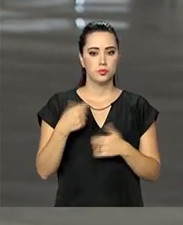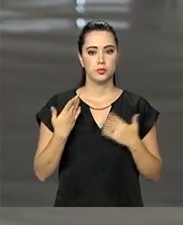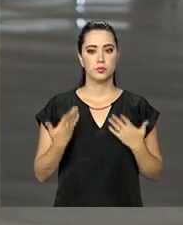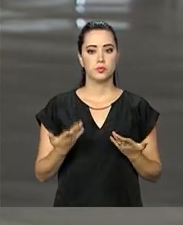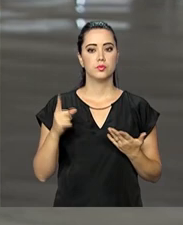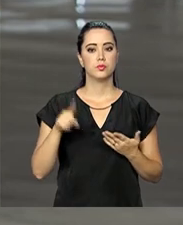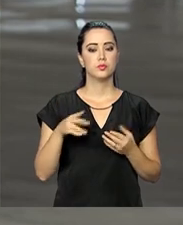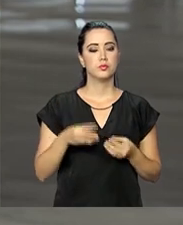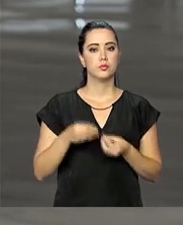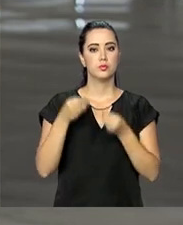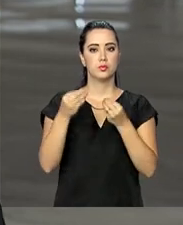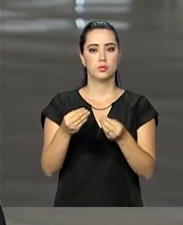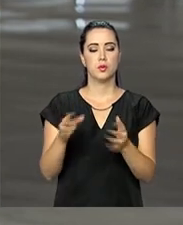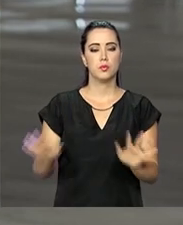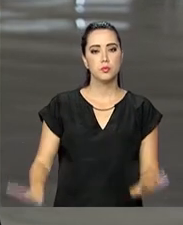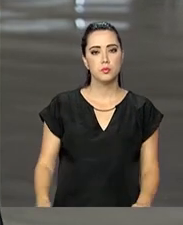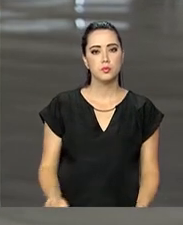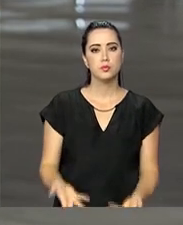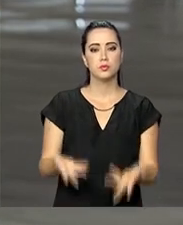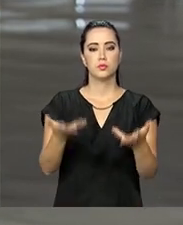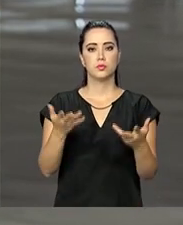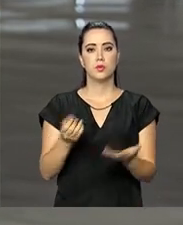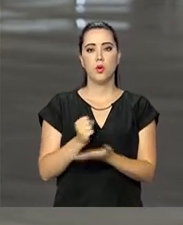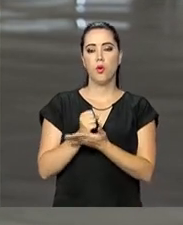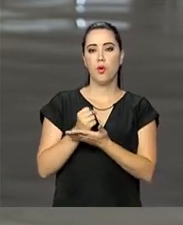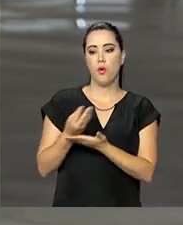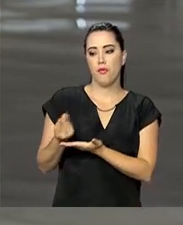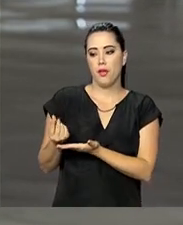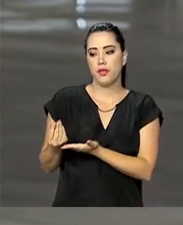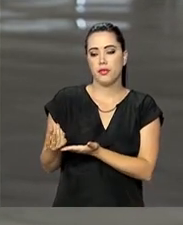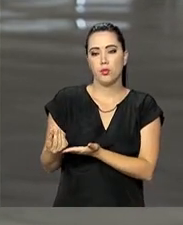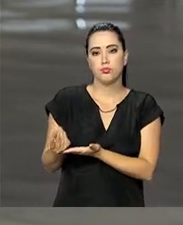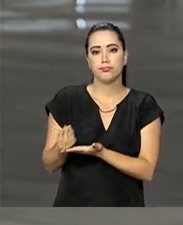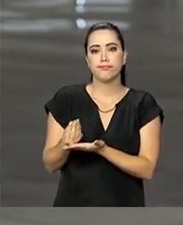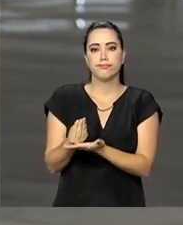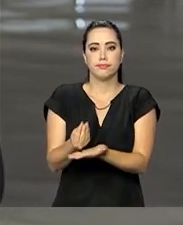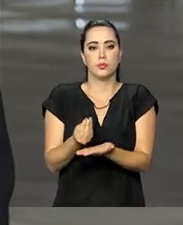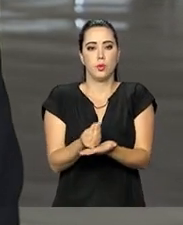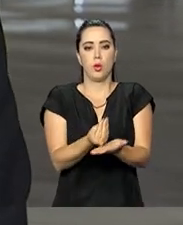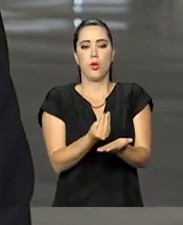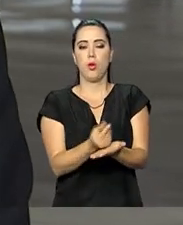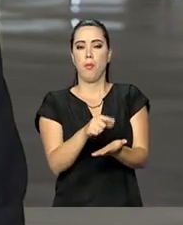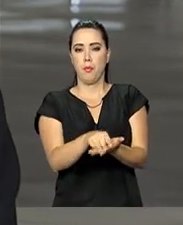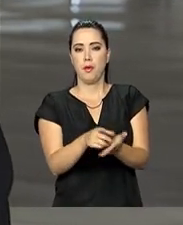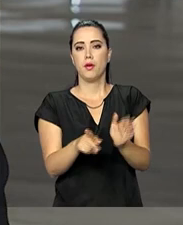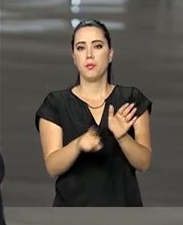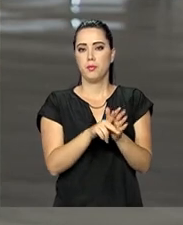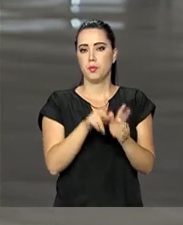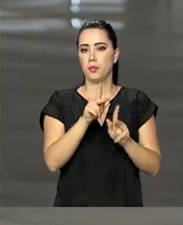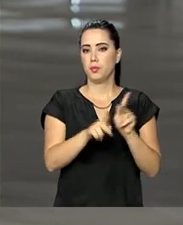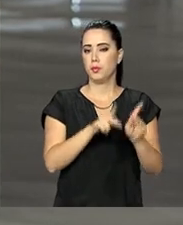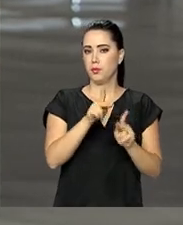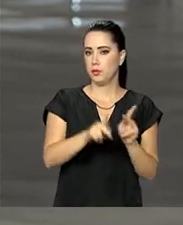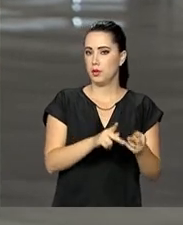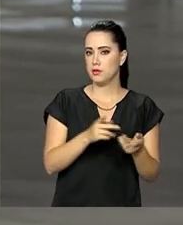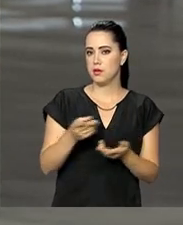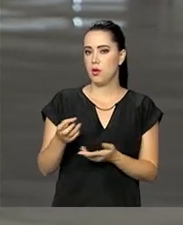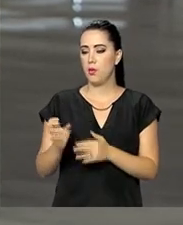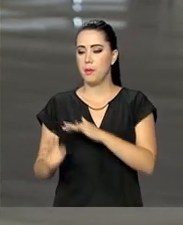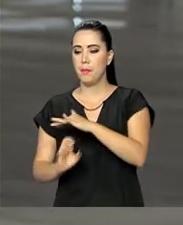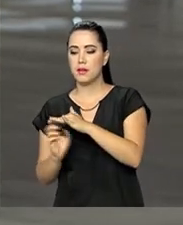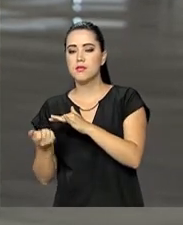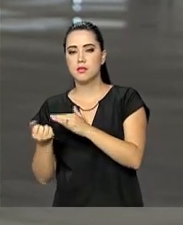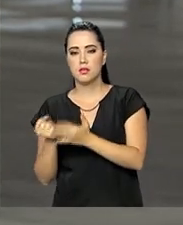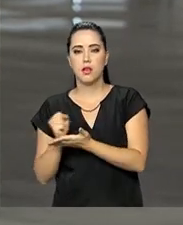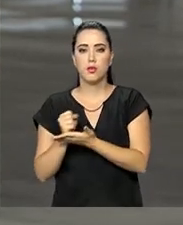que ela vai tratar para estimular aí doações privadas para projetos de interesse público. O que se espera é que